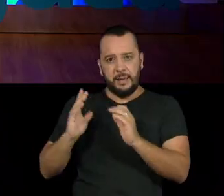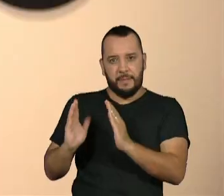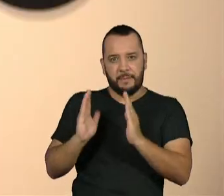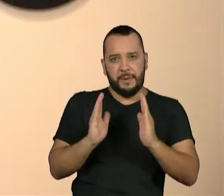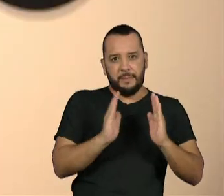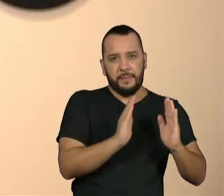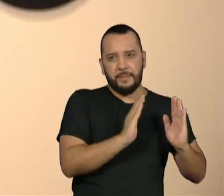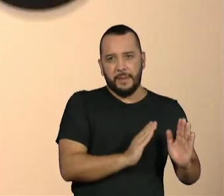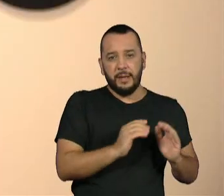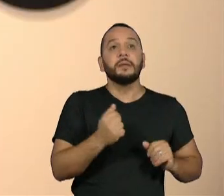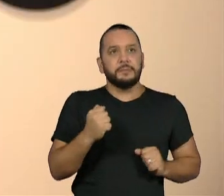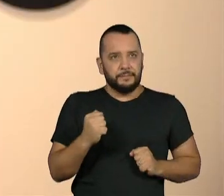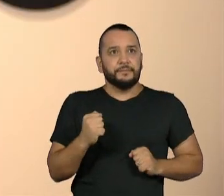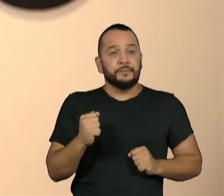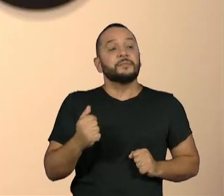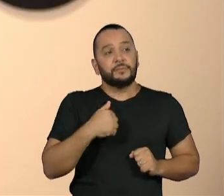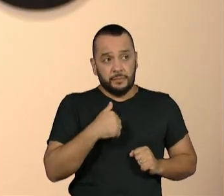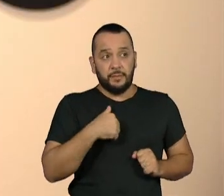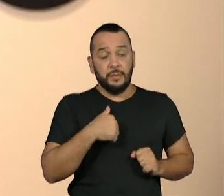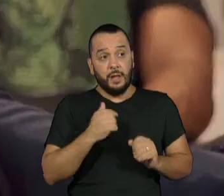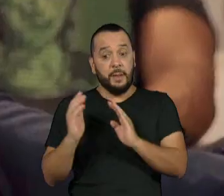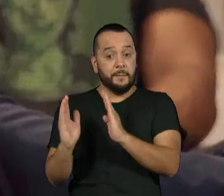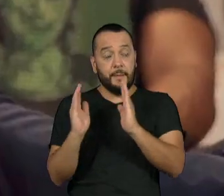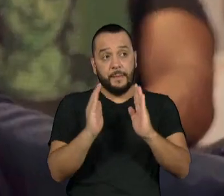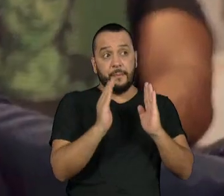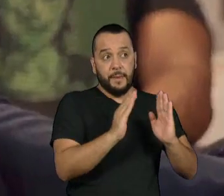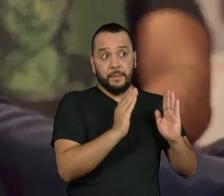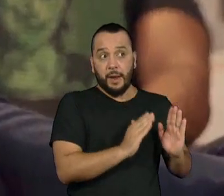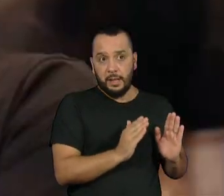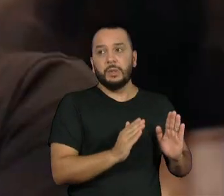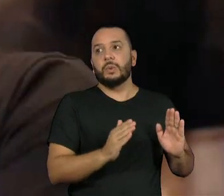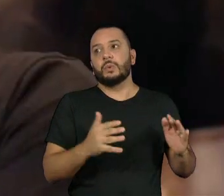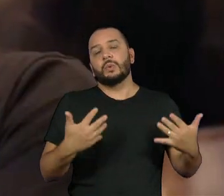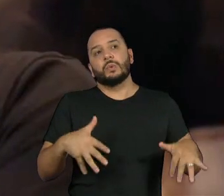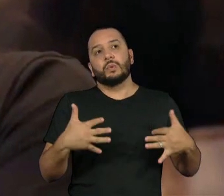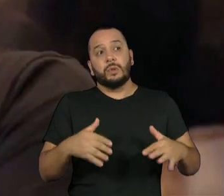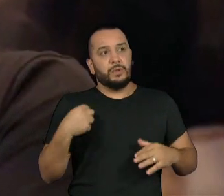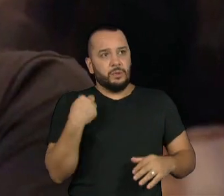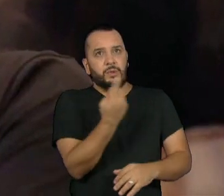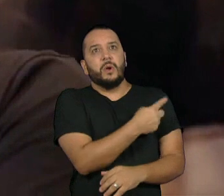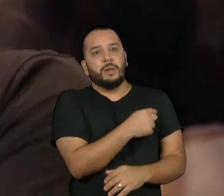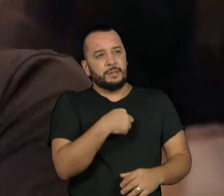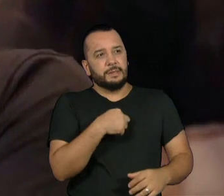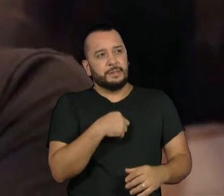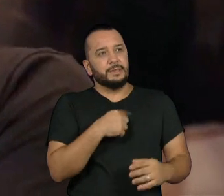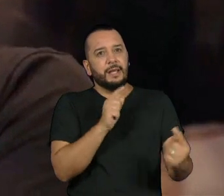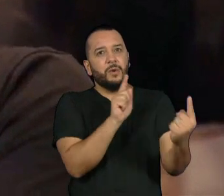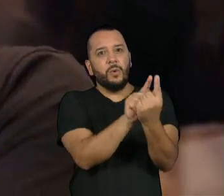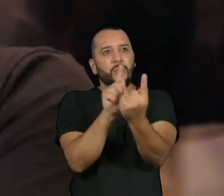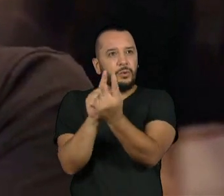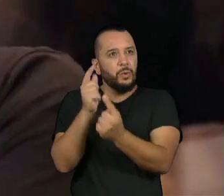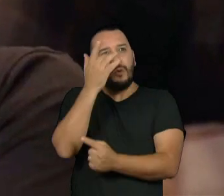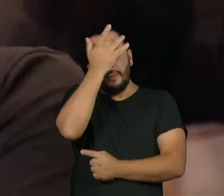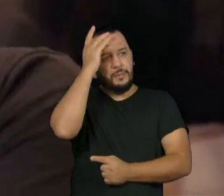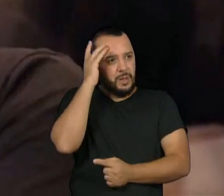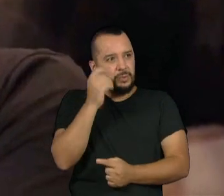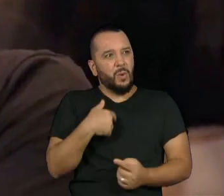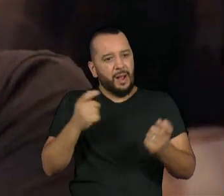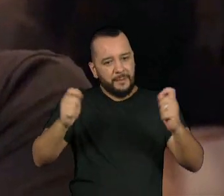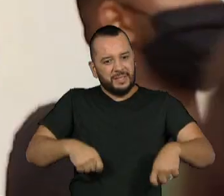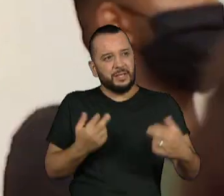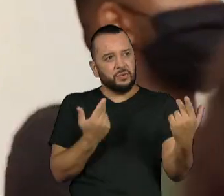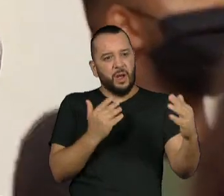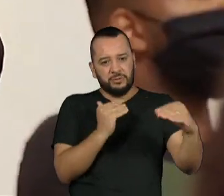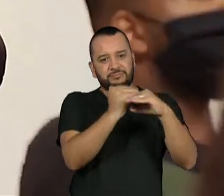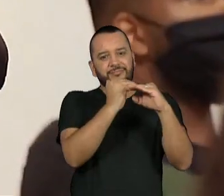O processo seletivo foi um processo muito humanizado, onde a gente encontrou pessoas como a gente, pessoas muito competentes e ter sido uma das